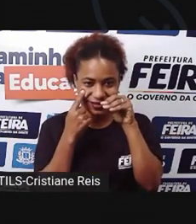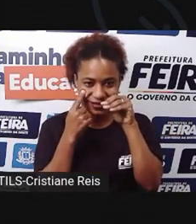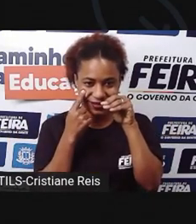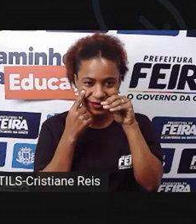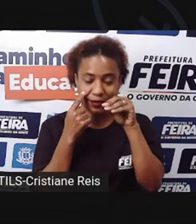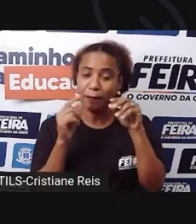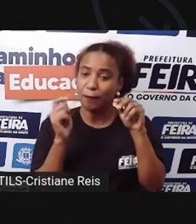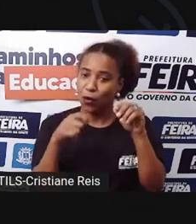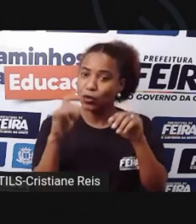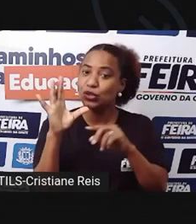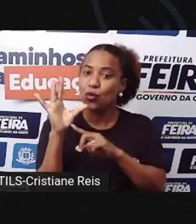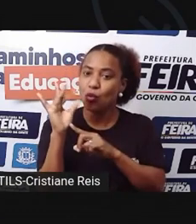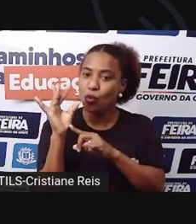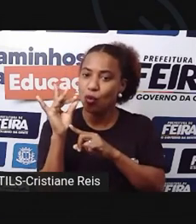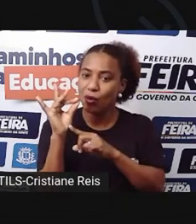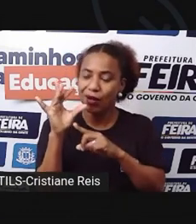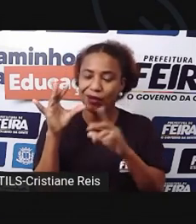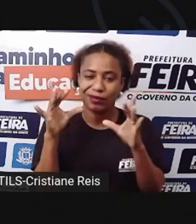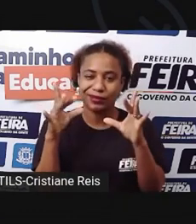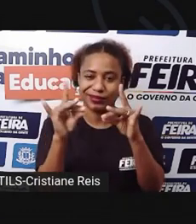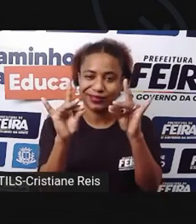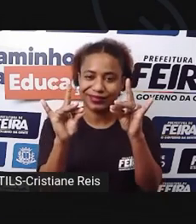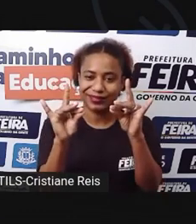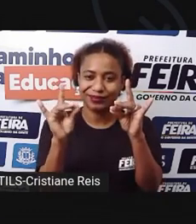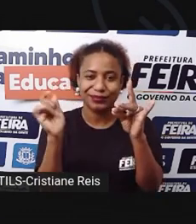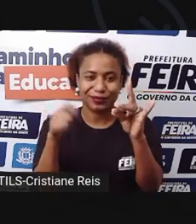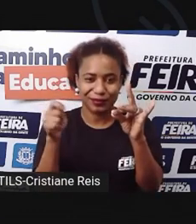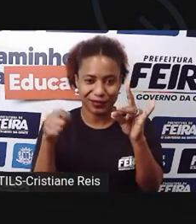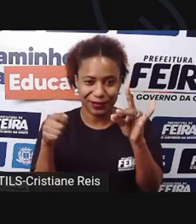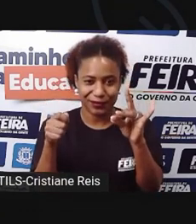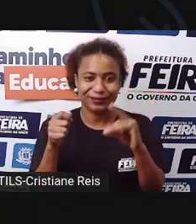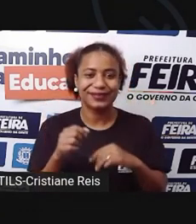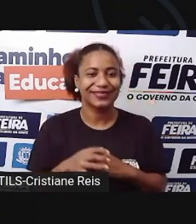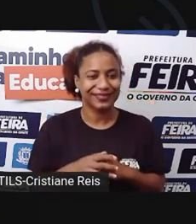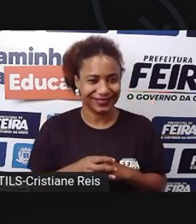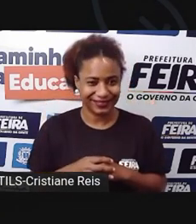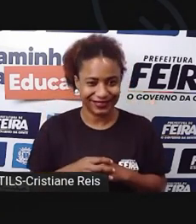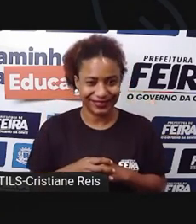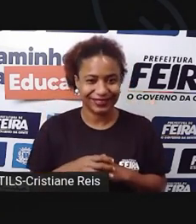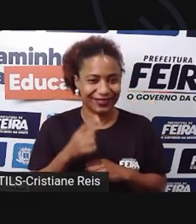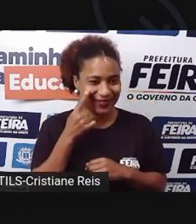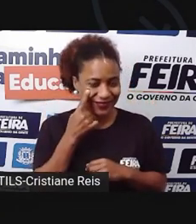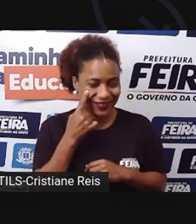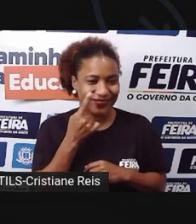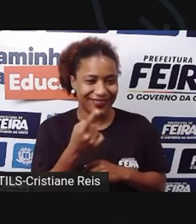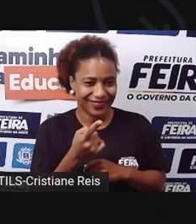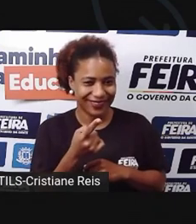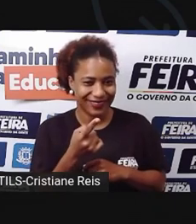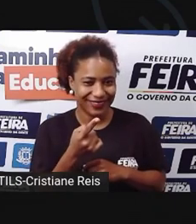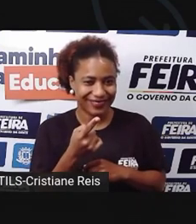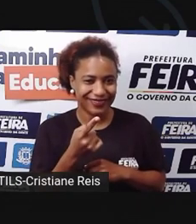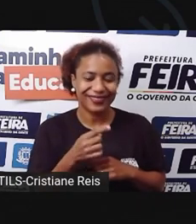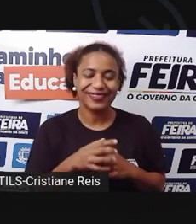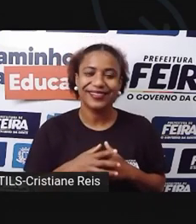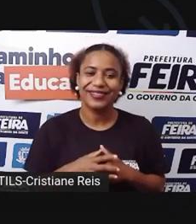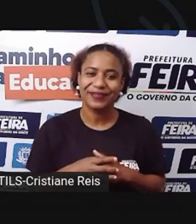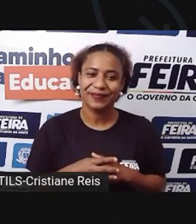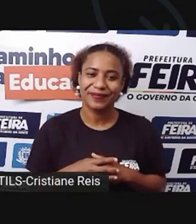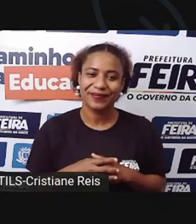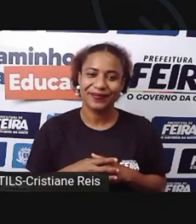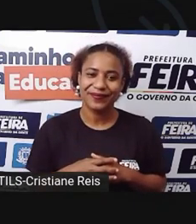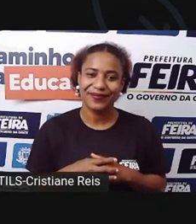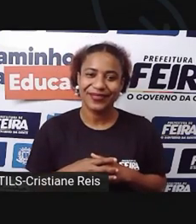colar, você pode, né, prender aqui pra não ficar abrindo. Tá bom? É isso.